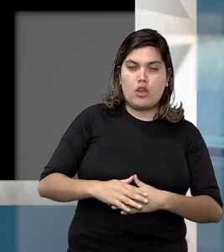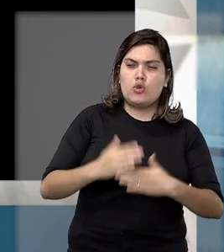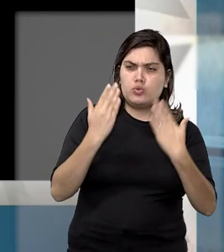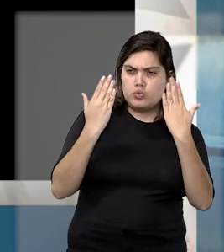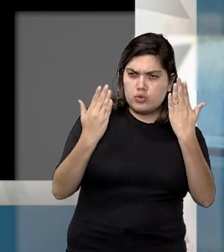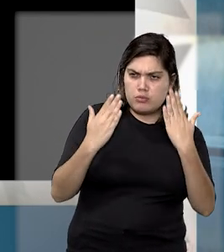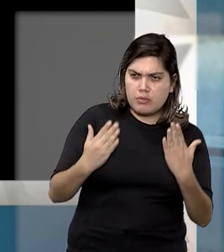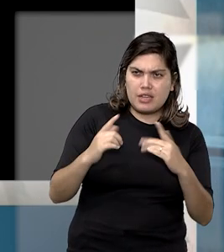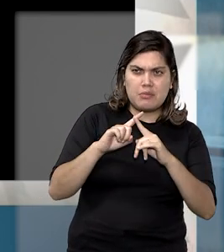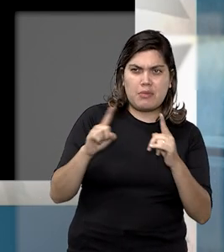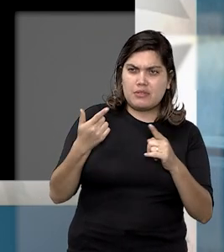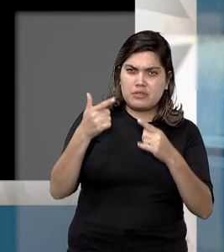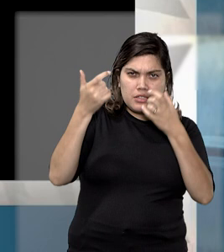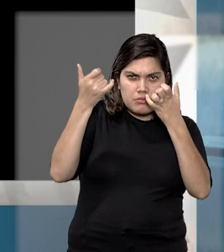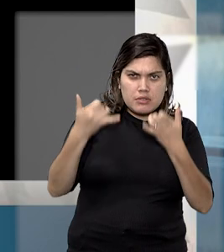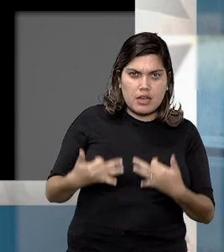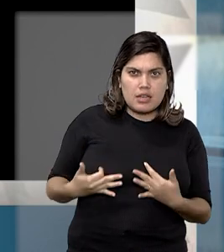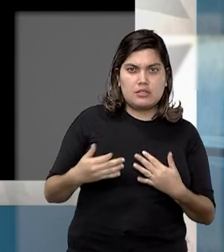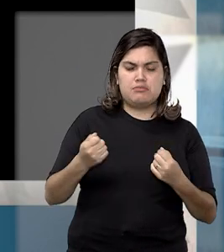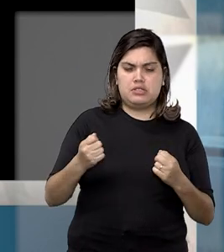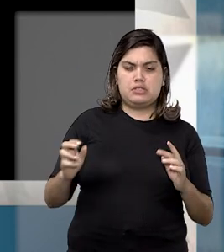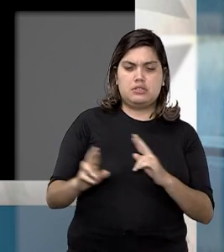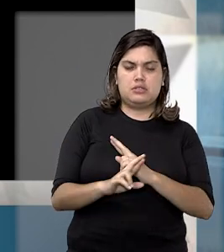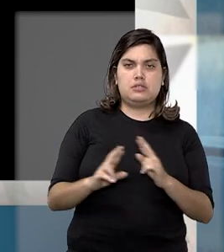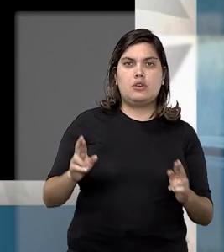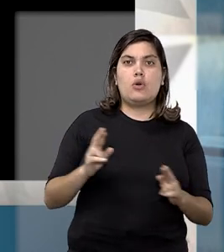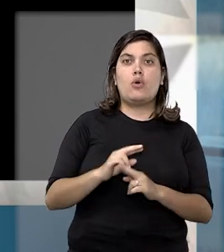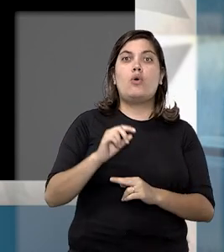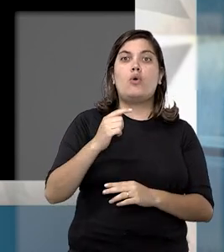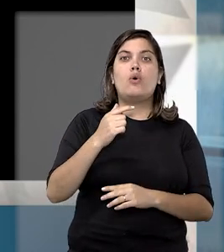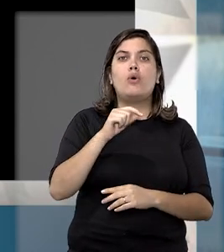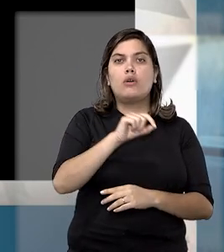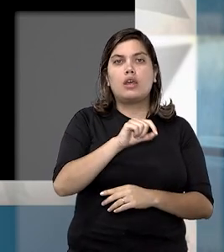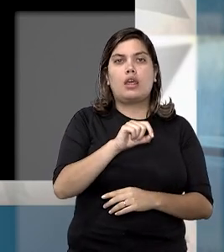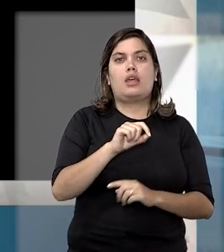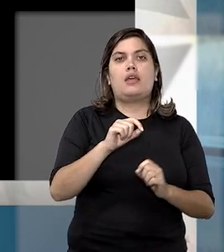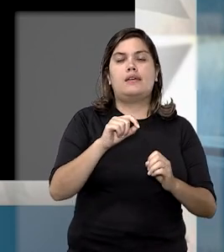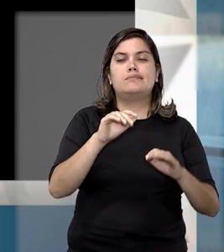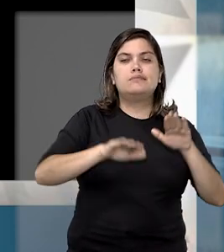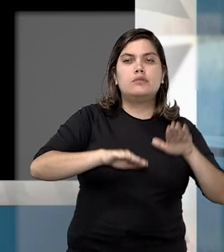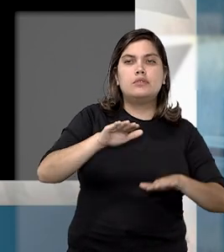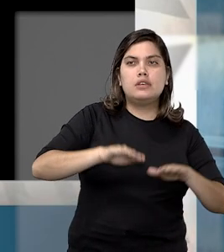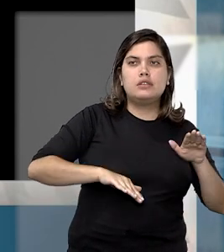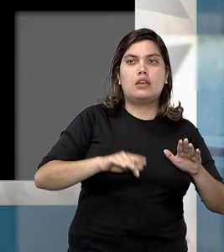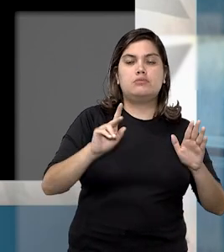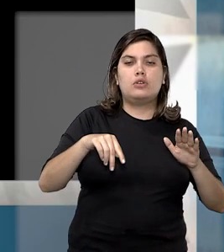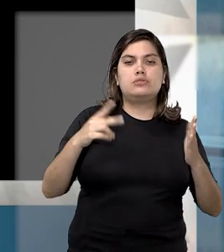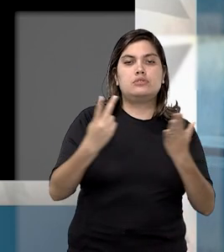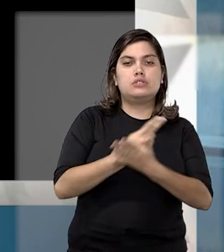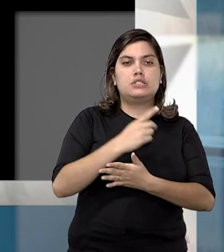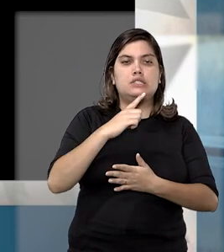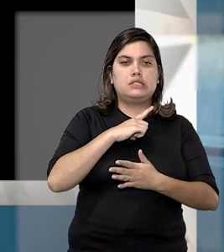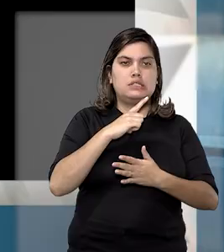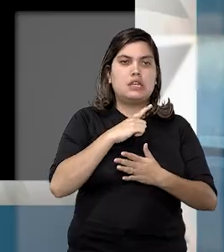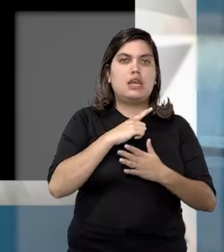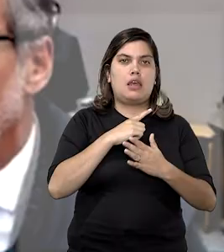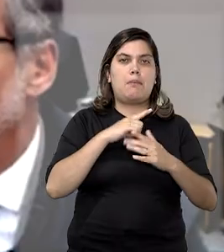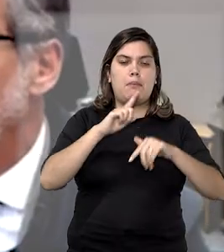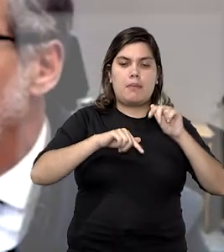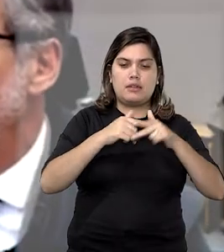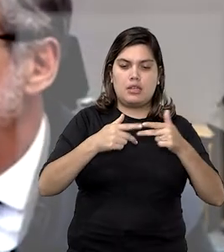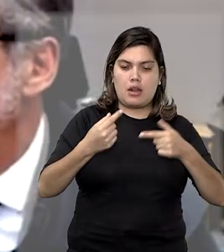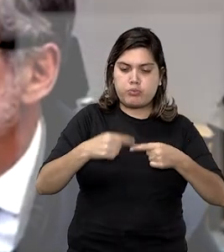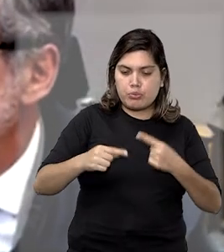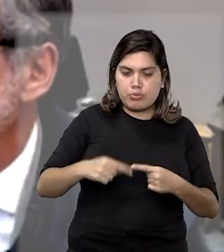a suspeita assim justificada deve se relacionar necessariamente à probabilidade de posse de objetos ilícitos,